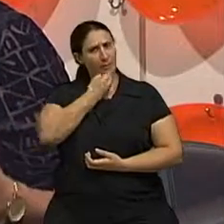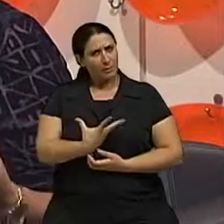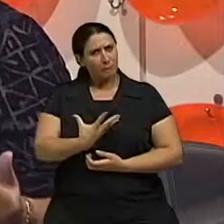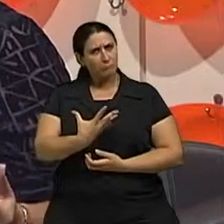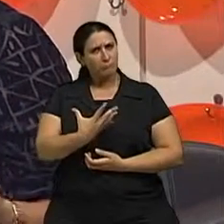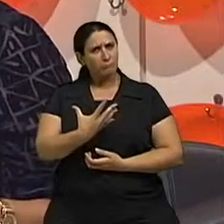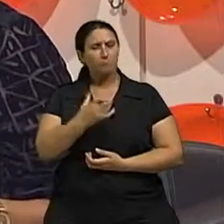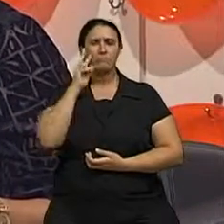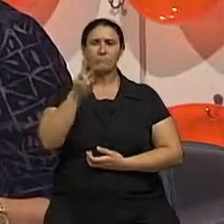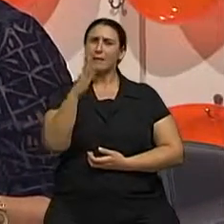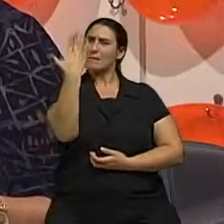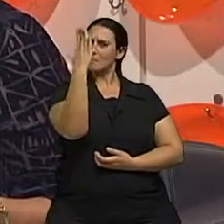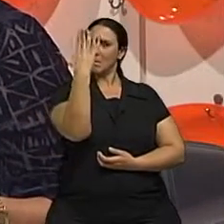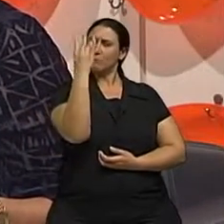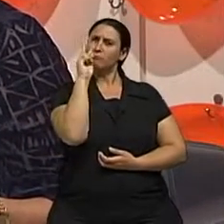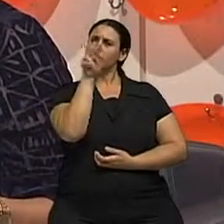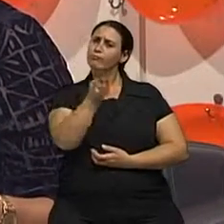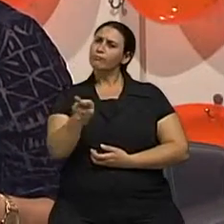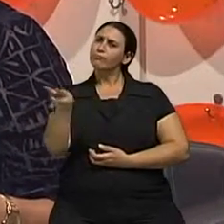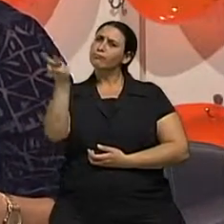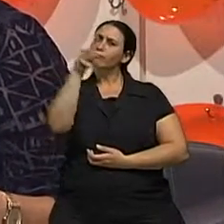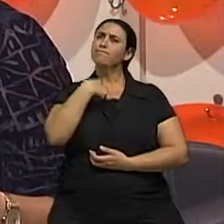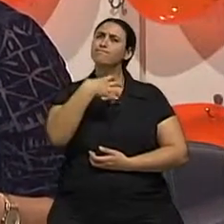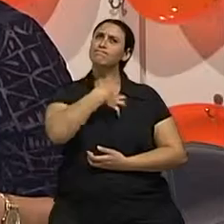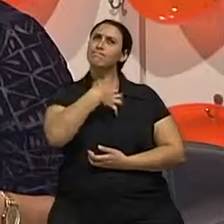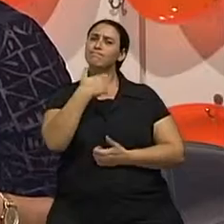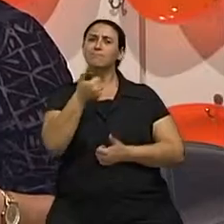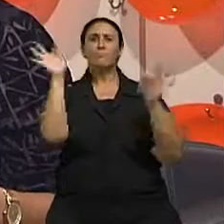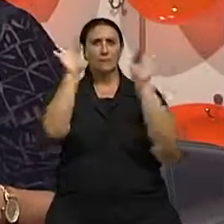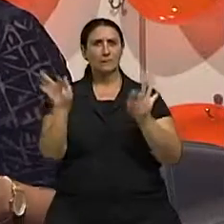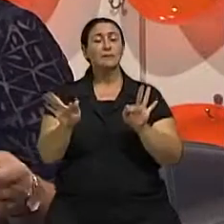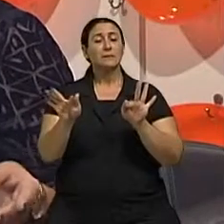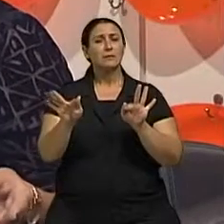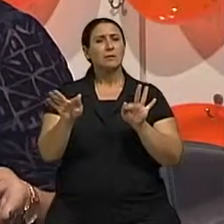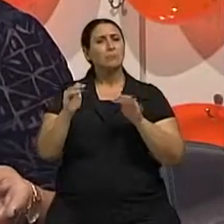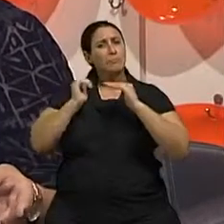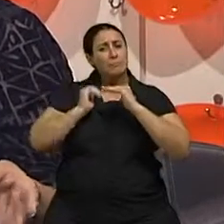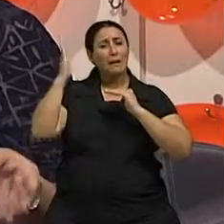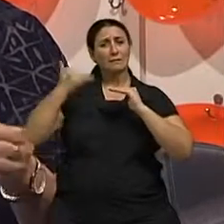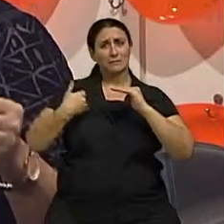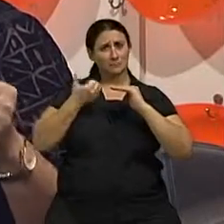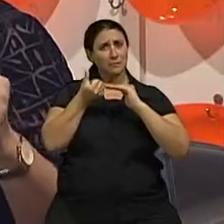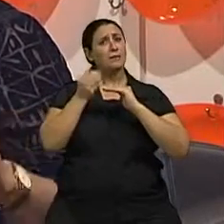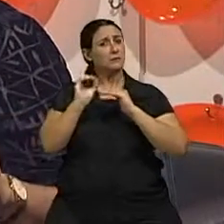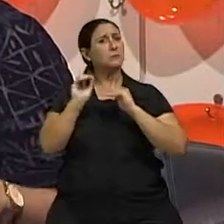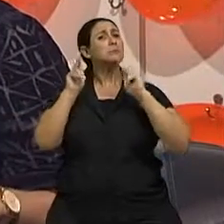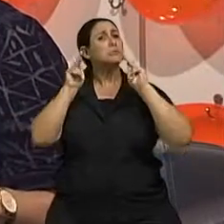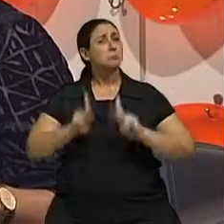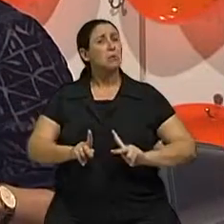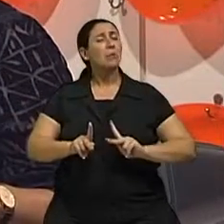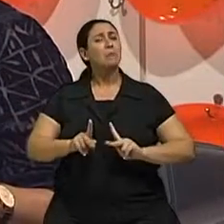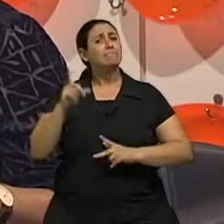que enxergamos no espelho é importantíssimo para quem já passou dos 60 anos. Mas existem pessoas que aceitam sem